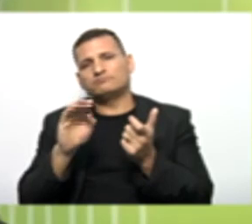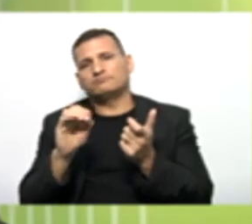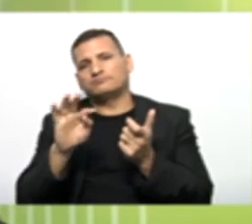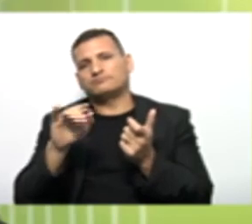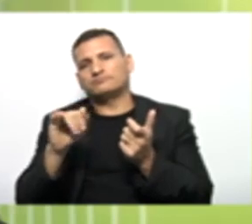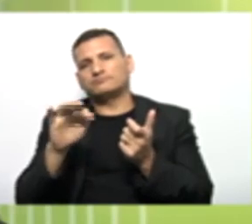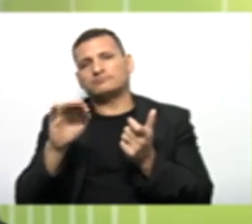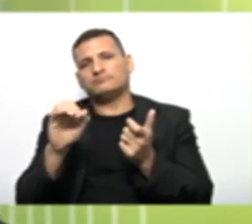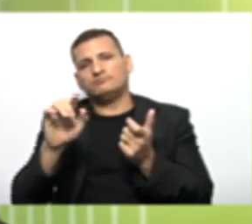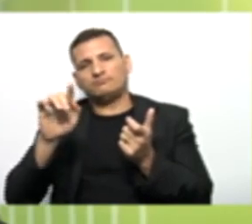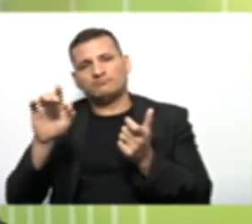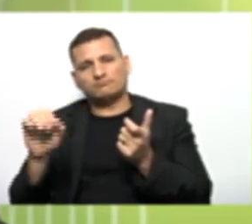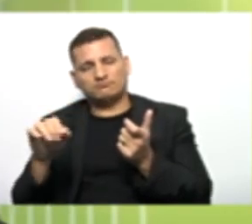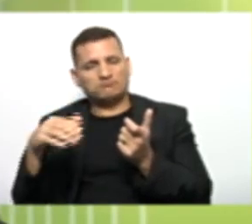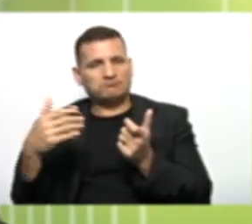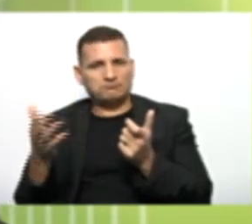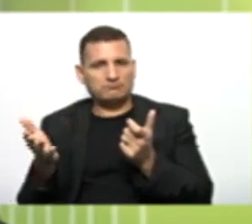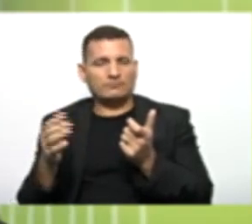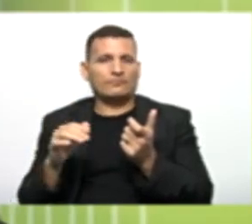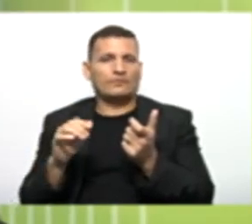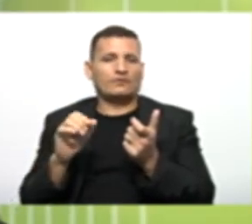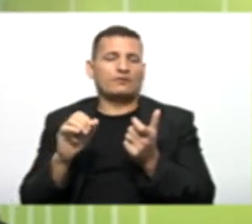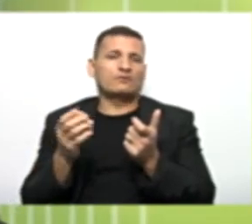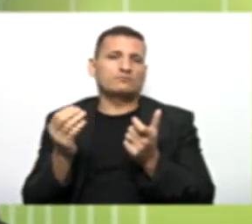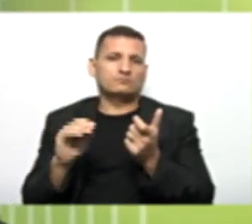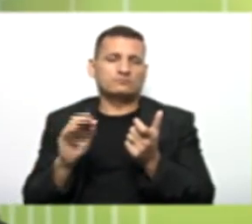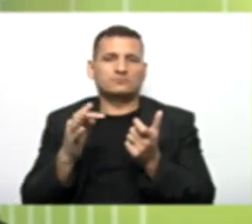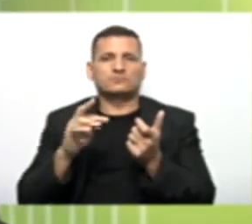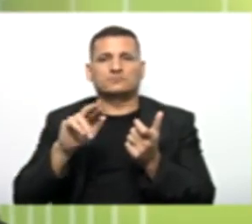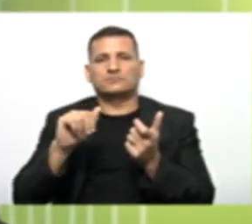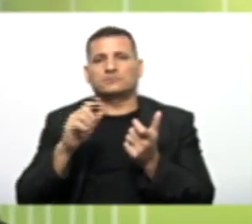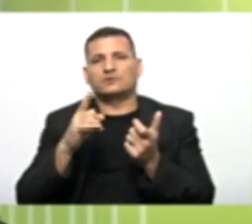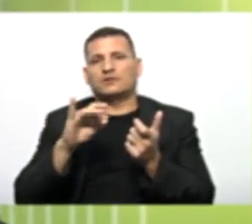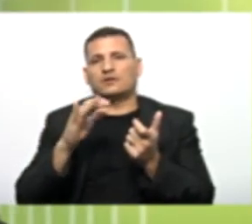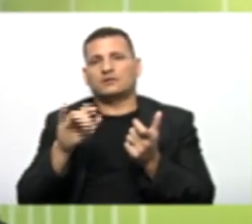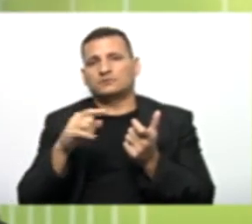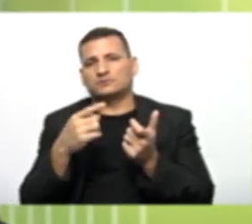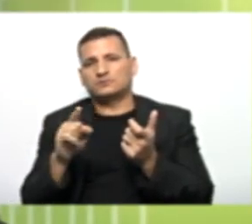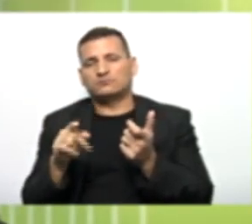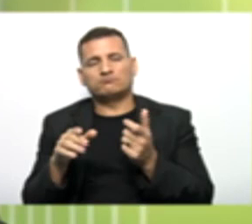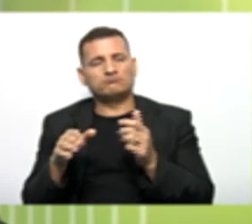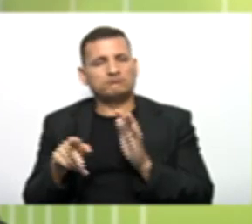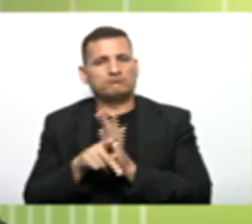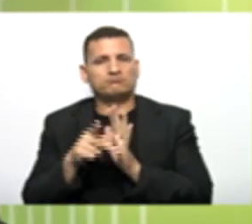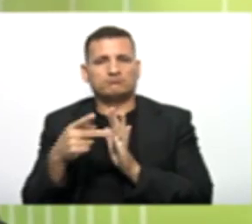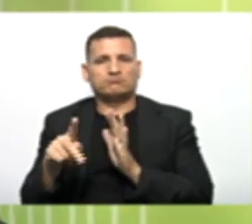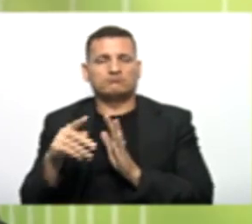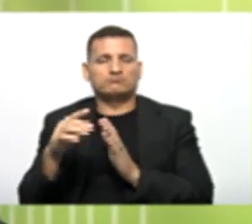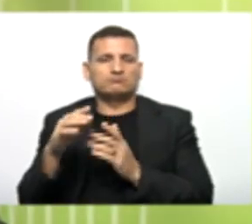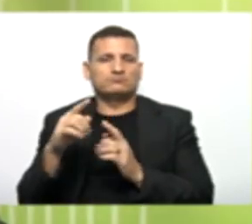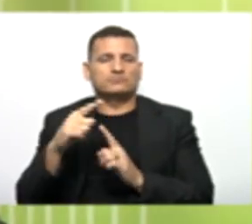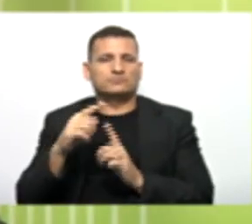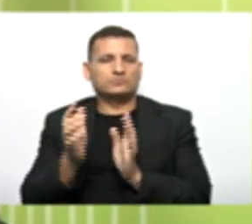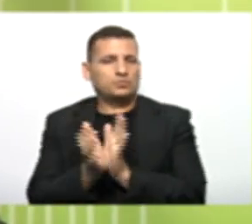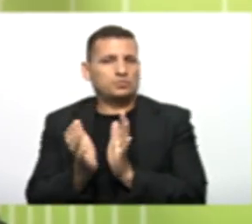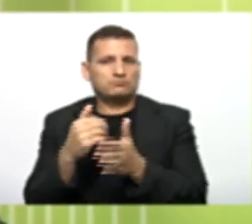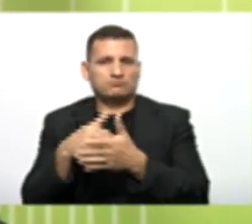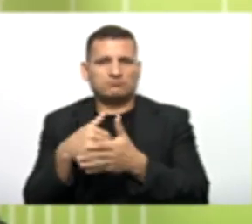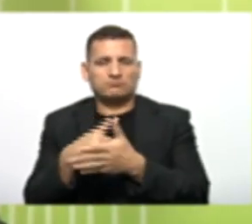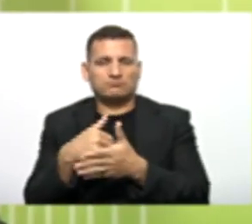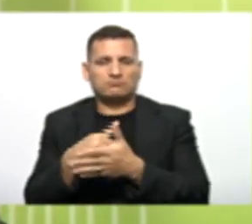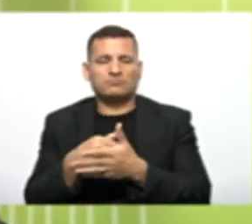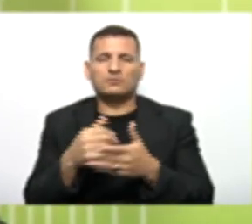futebol E regatas E poderia colocar Uma tradição Específica Referente a esse time E assim sucessivamente Pessoal